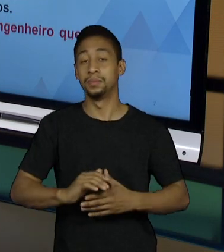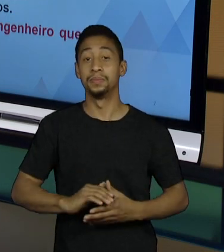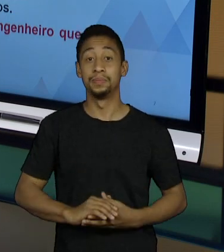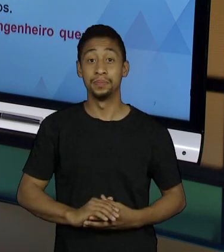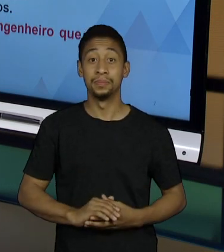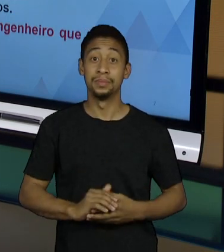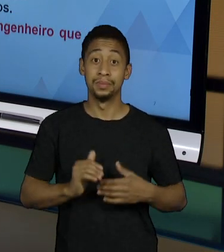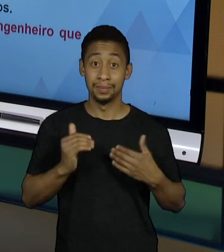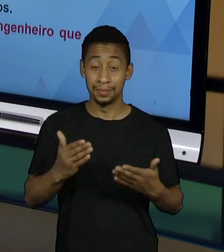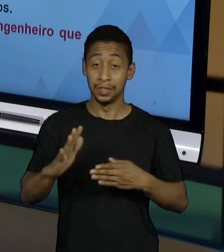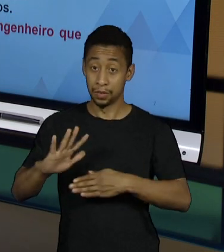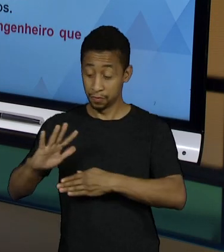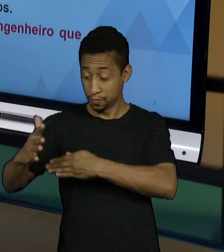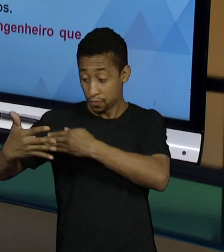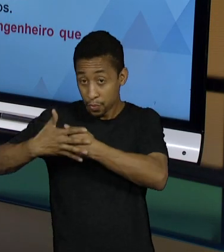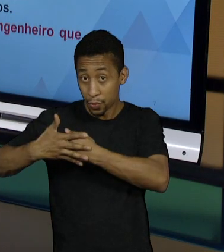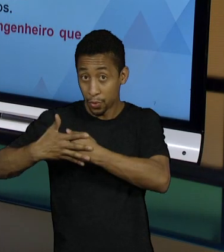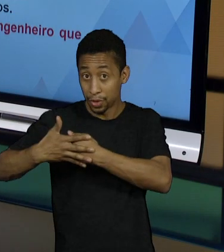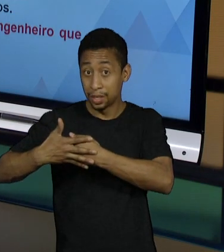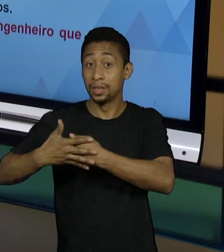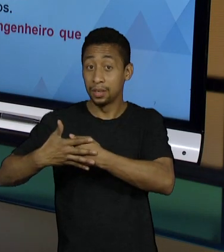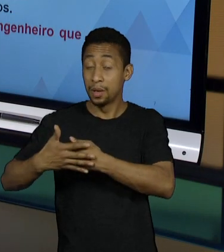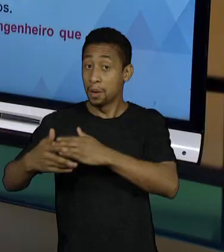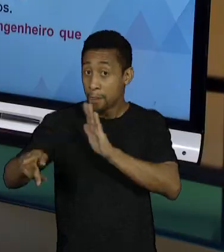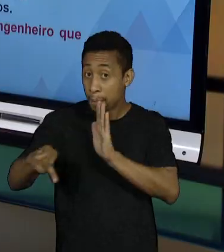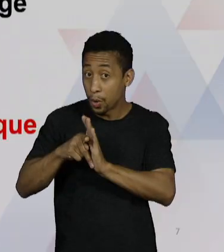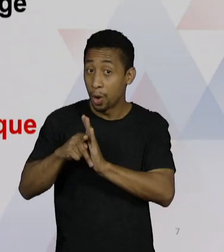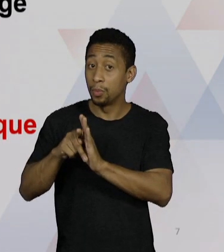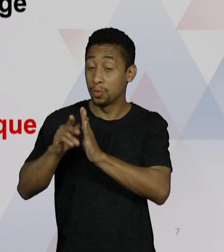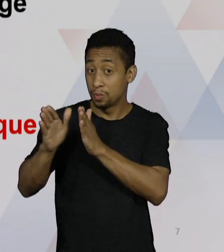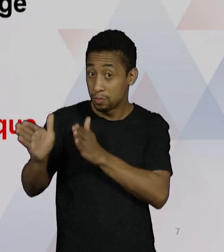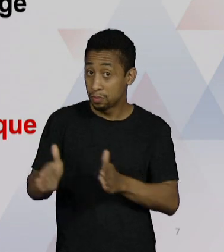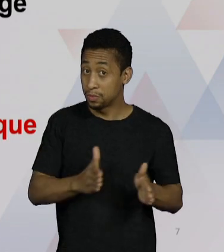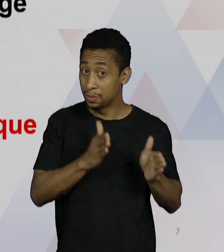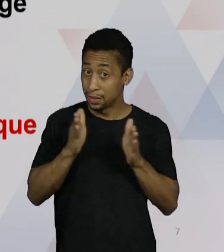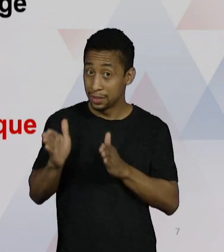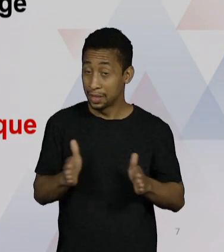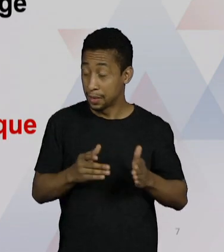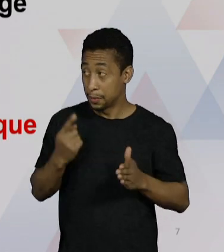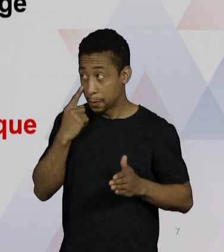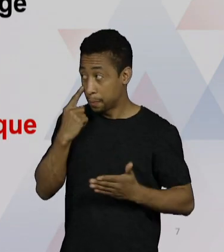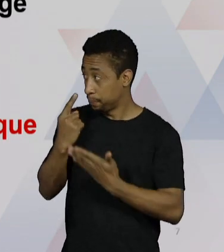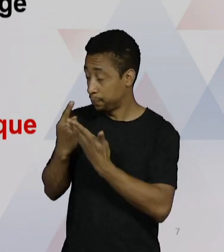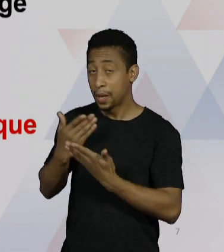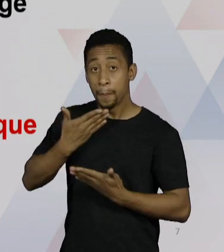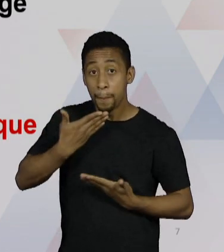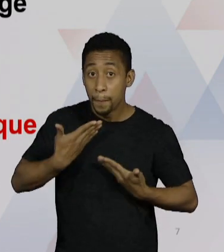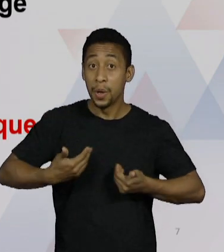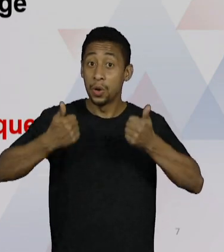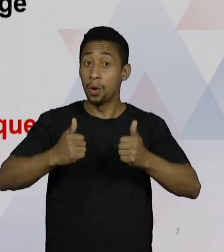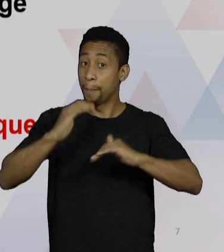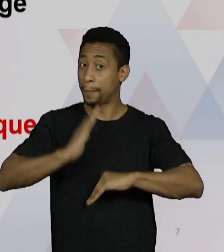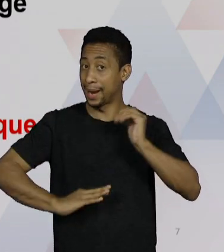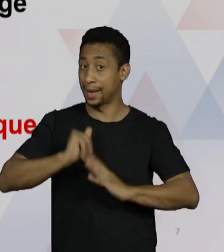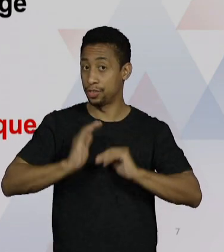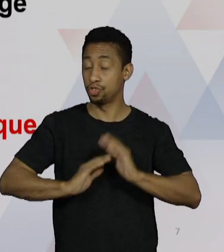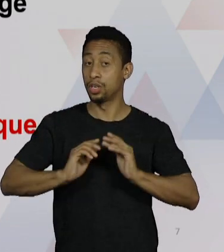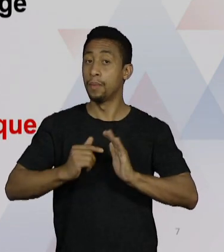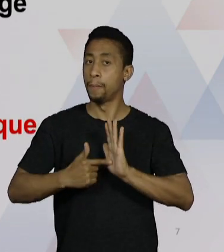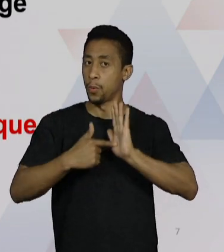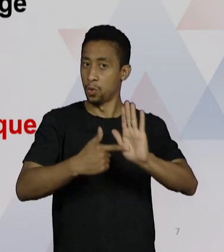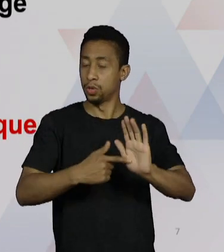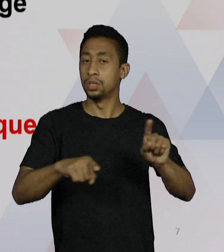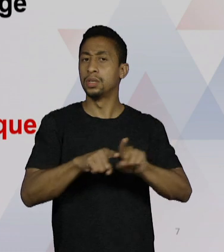Então, no framework, chamado framework de processo, as melhores práticas indicam onde esse método é mais utilizado e por que é utilizado.